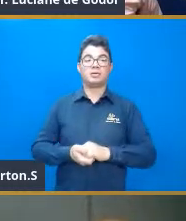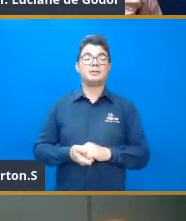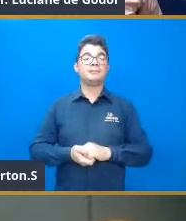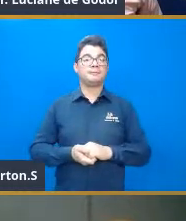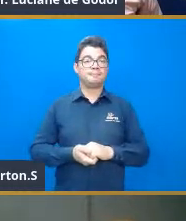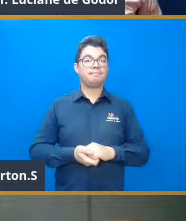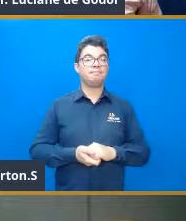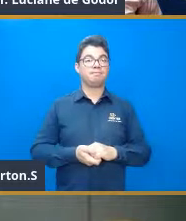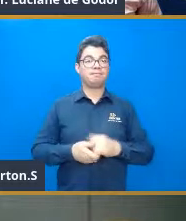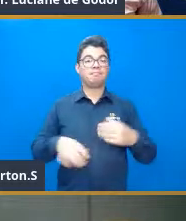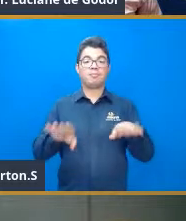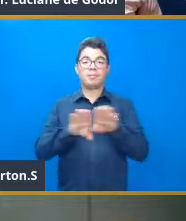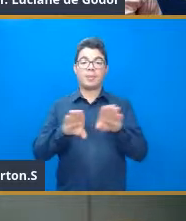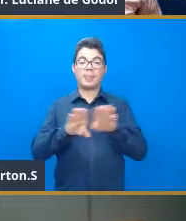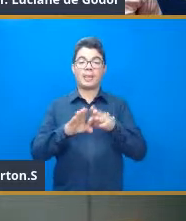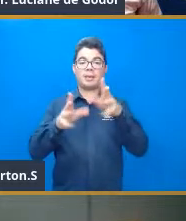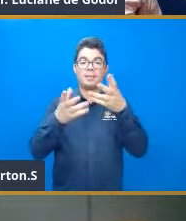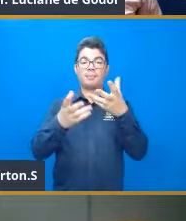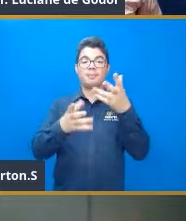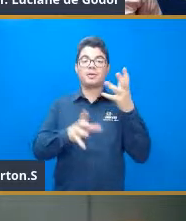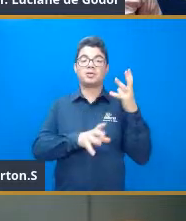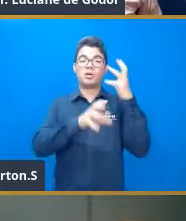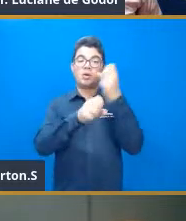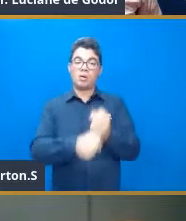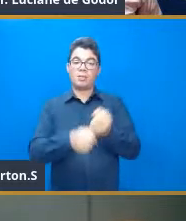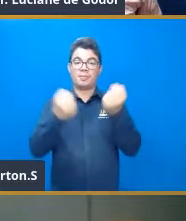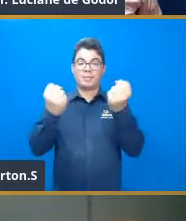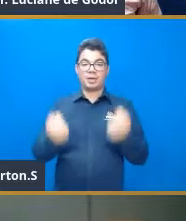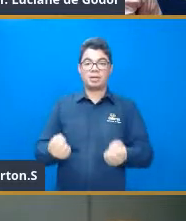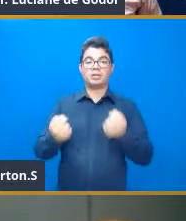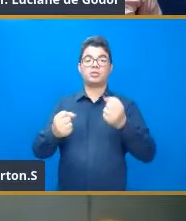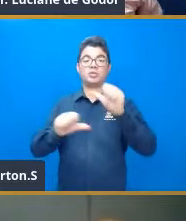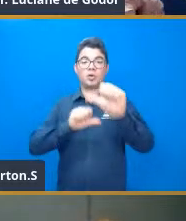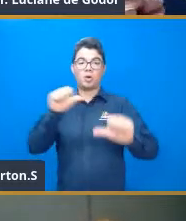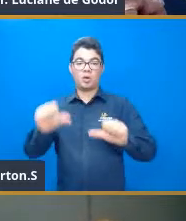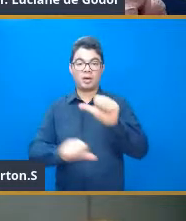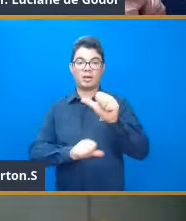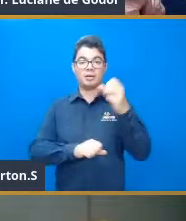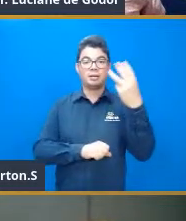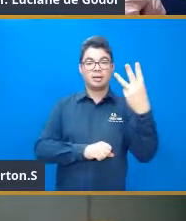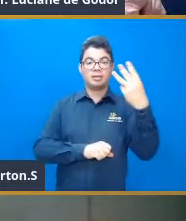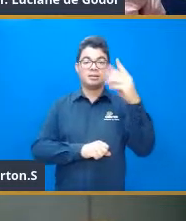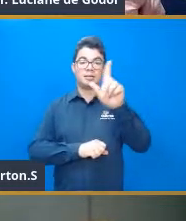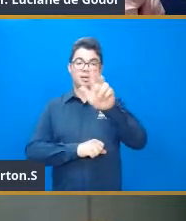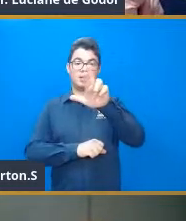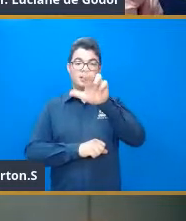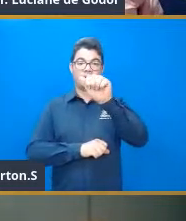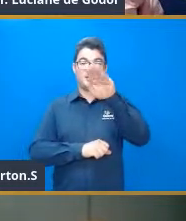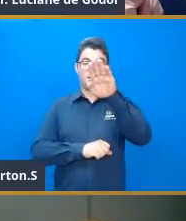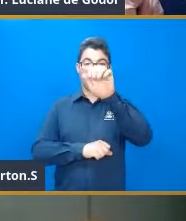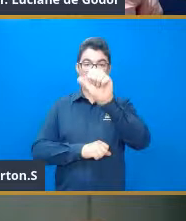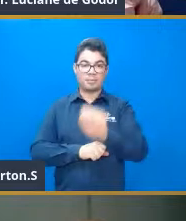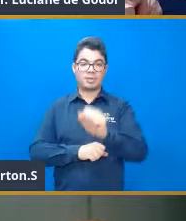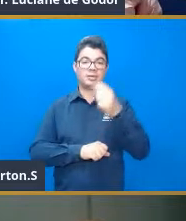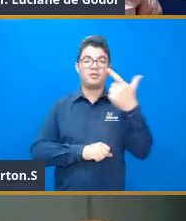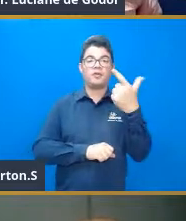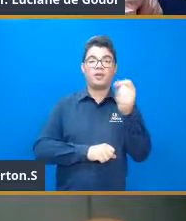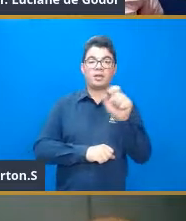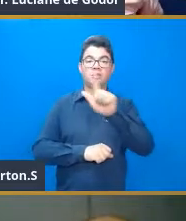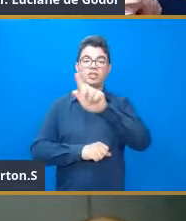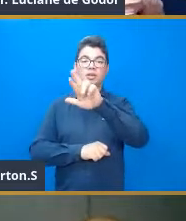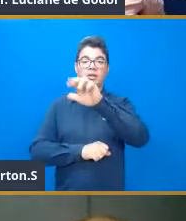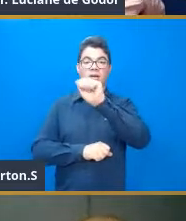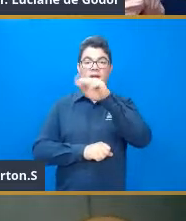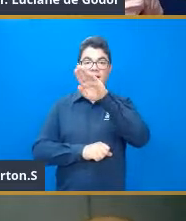ia sendo aplicado um peso, né, a taxa ia mudando. Então, por exemplo, lá, dez gramas, o tempo de três segundos. Vinte gramas, a taxa ali, o tempo de contração,